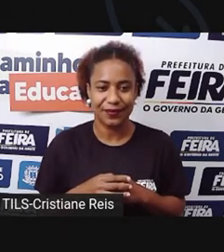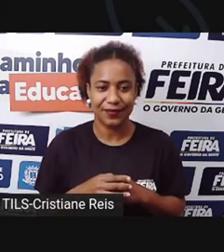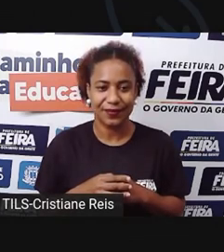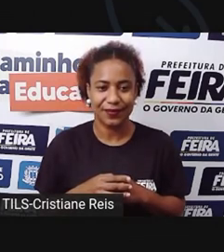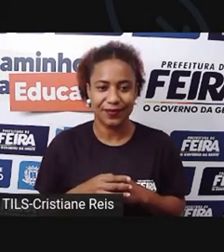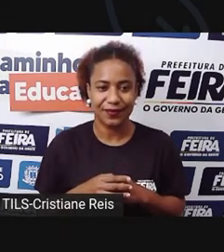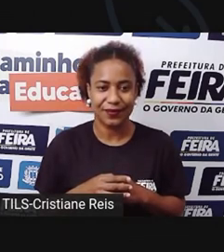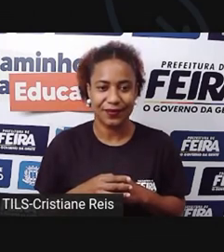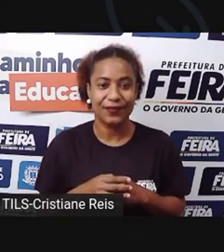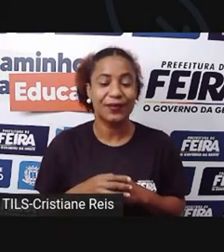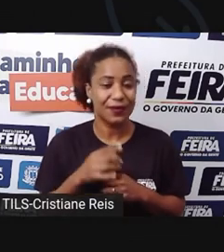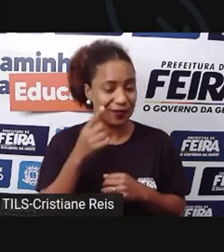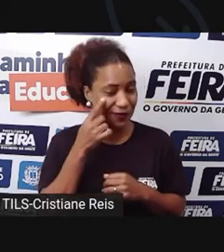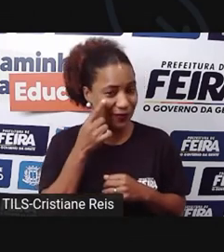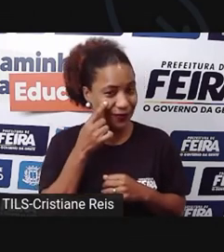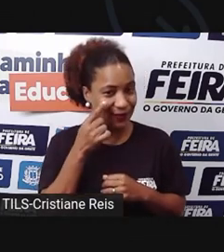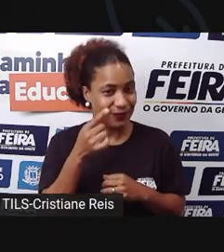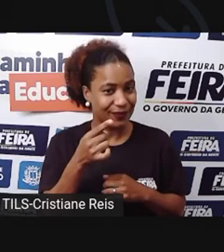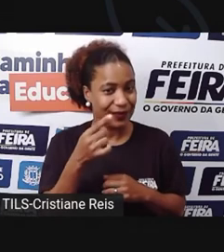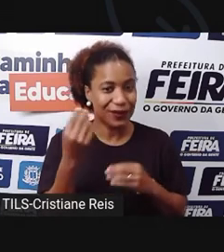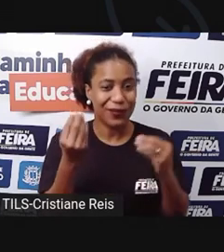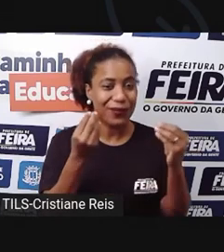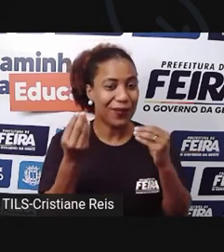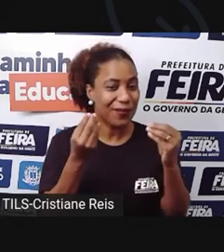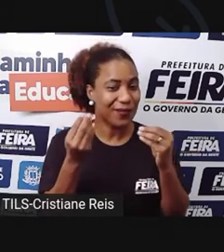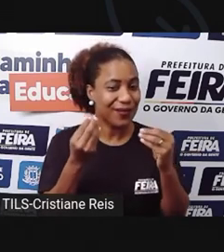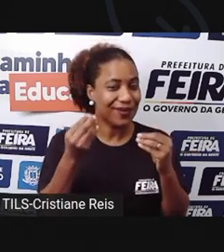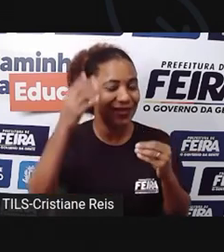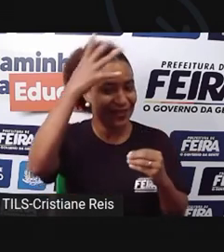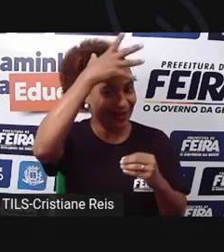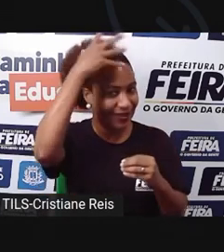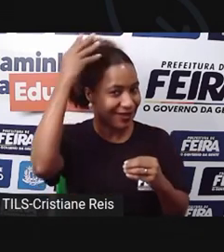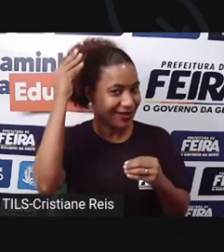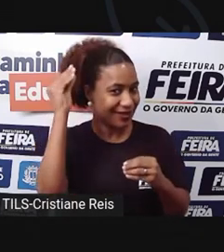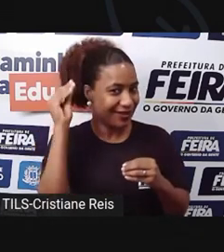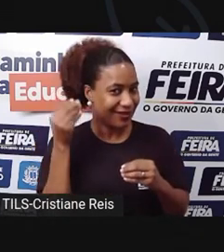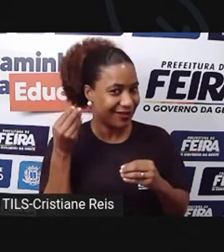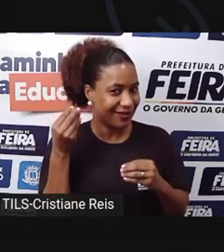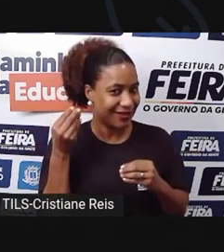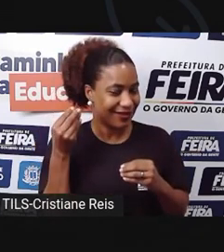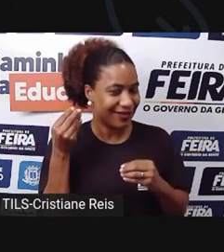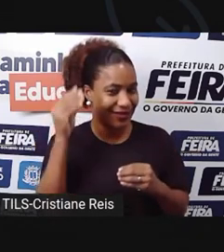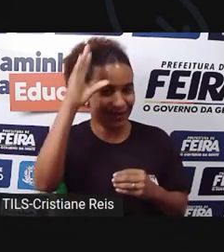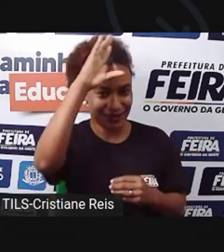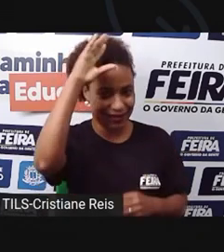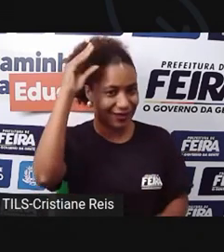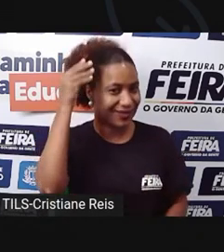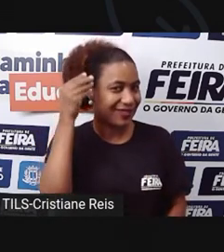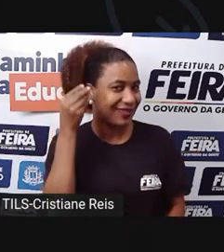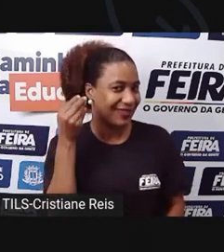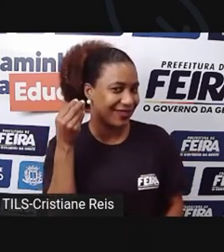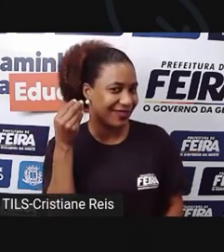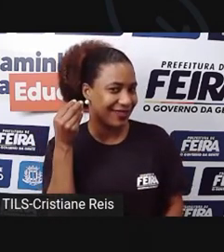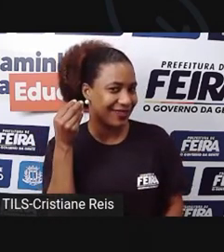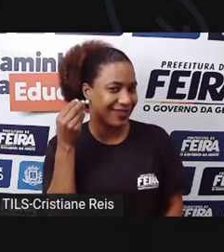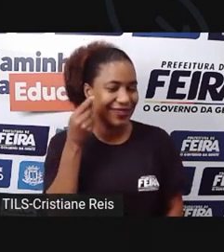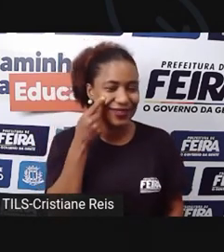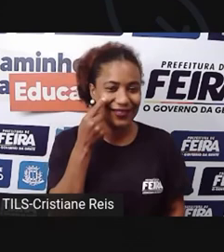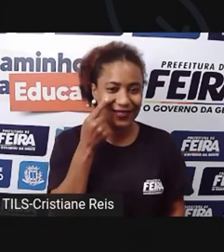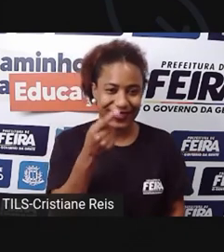Aí, com o gorro, né, a gente vai fazer, ó, vai dar uma dobradinha aqui pra dar um charmezinho no gorrinho dele, ó.